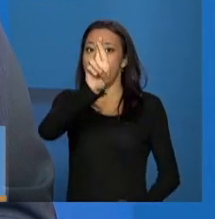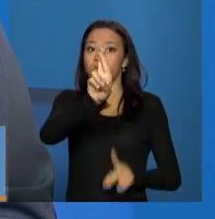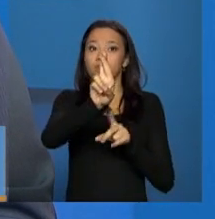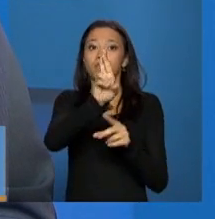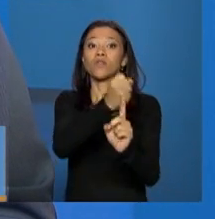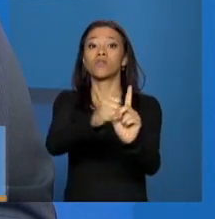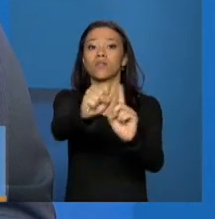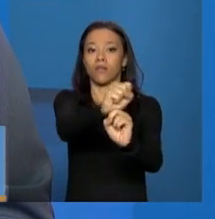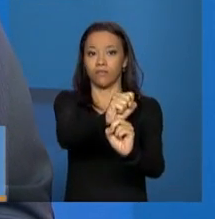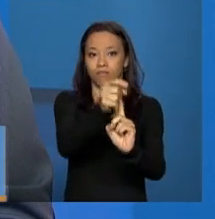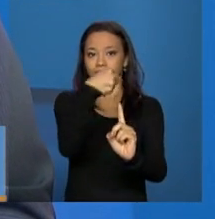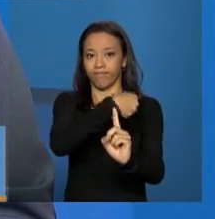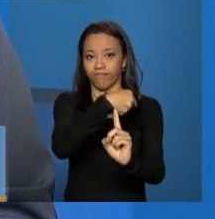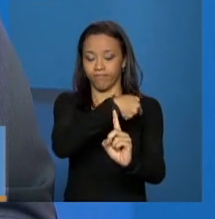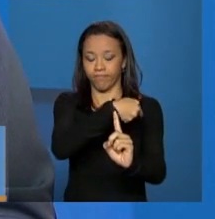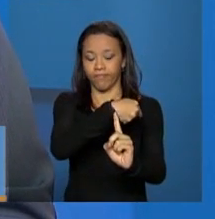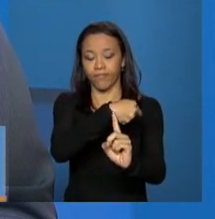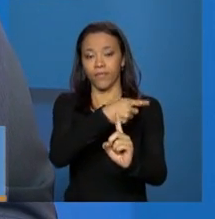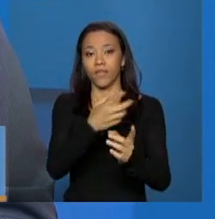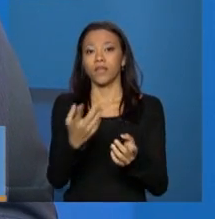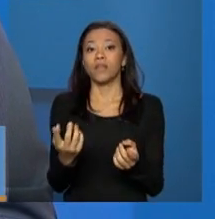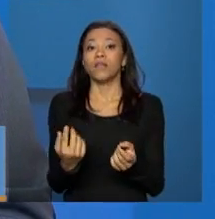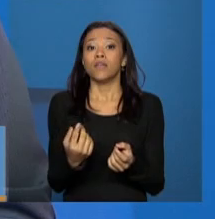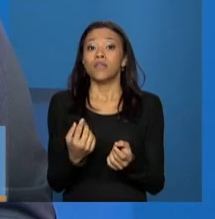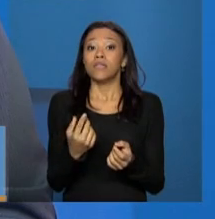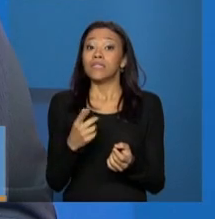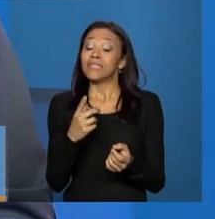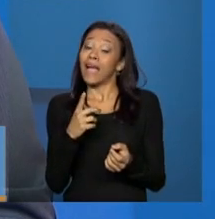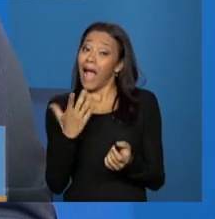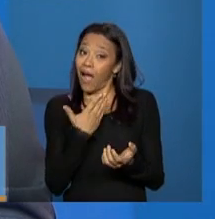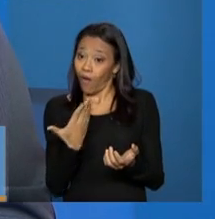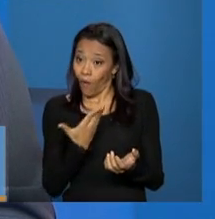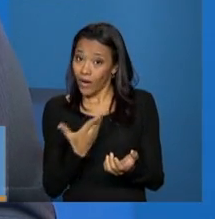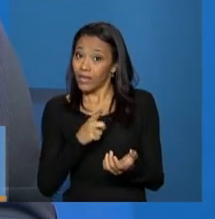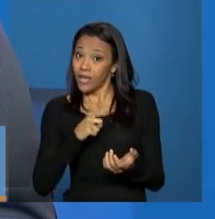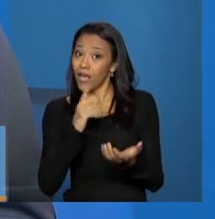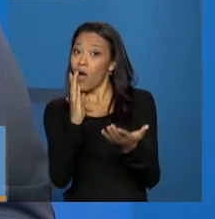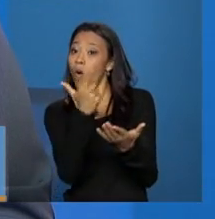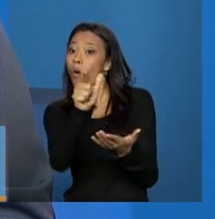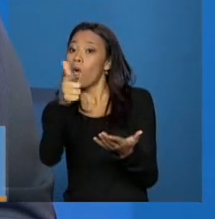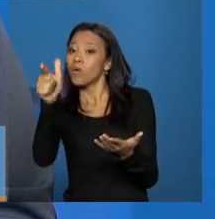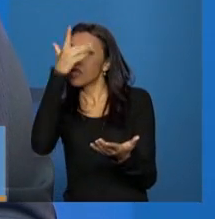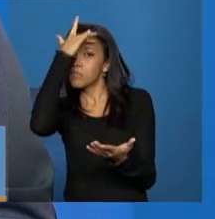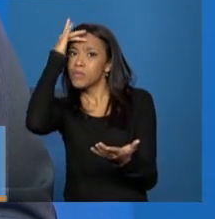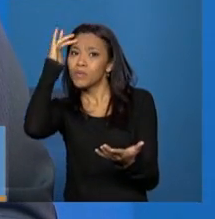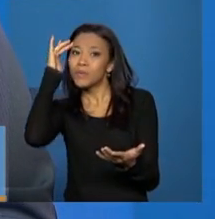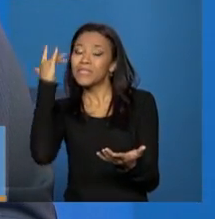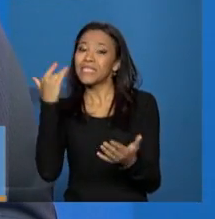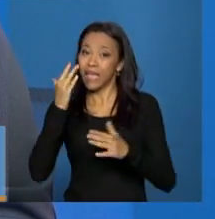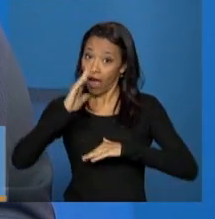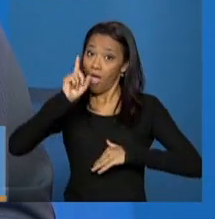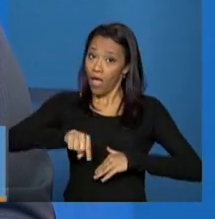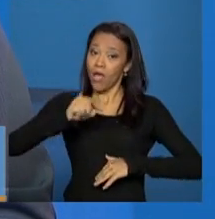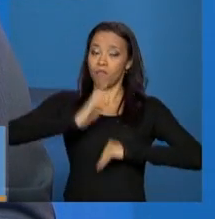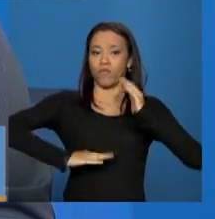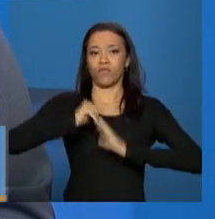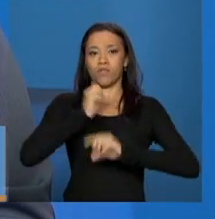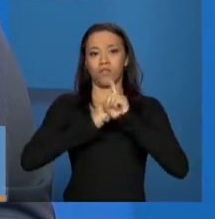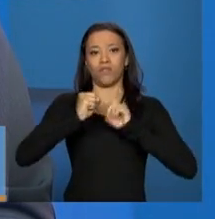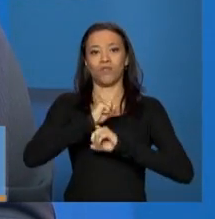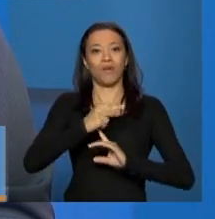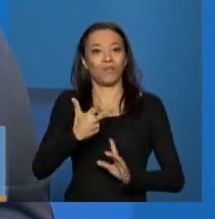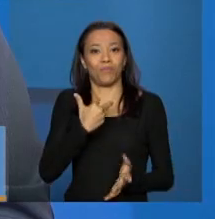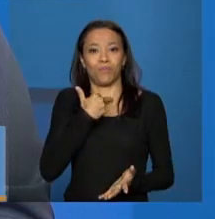civil. Excetuando aquele que ocupa um cargo comissionado de direção, a exemplo de